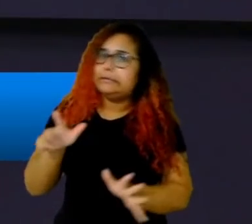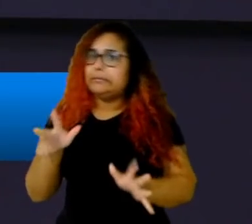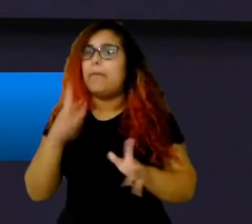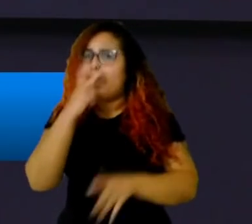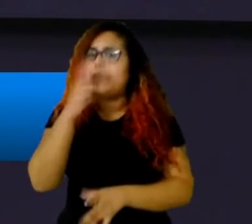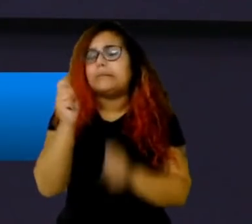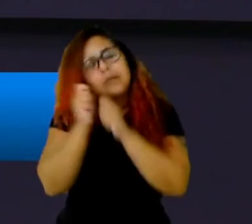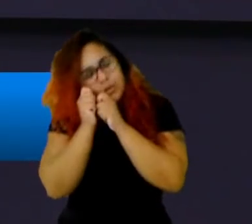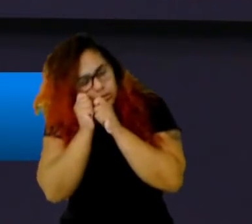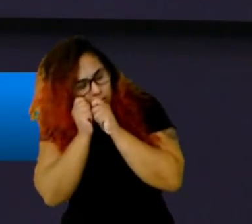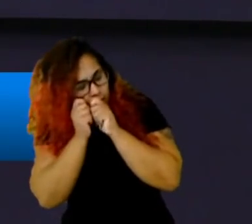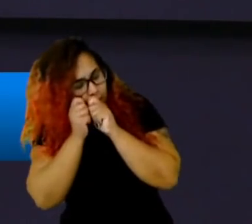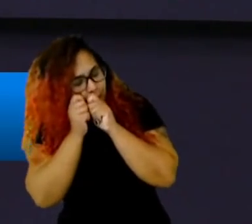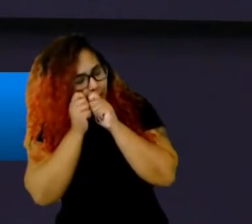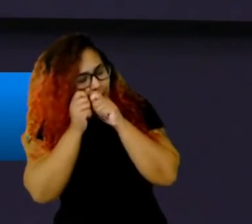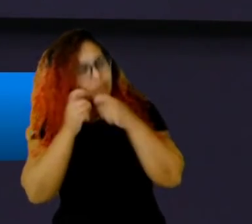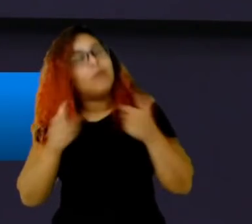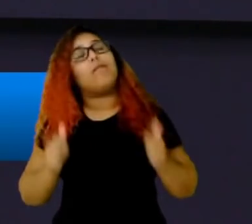coisa assim, não tava não